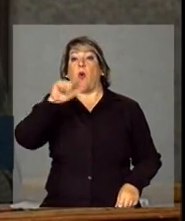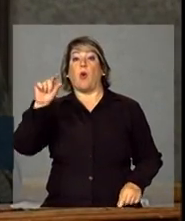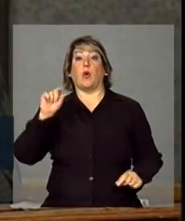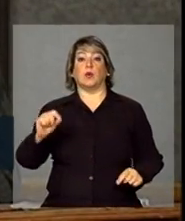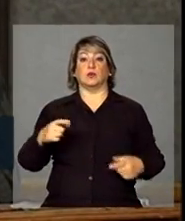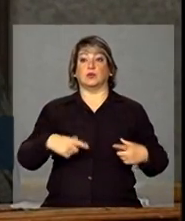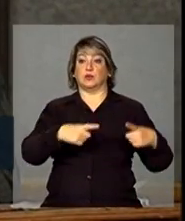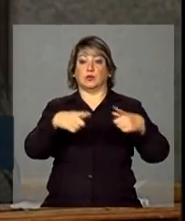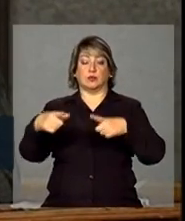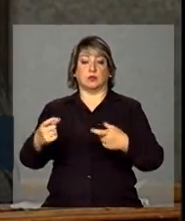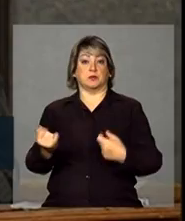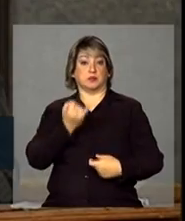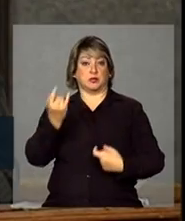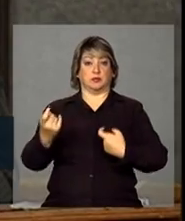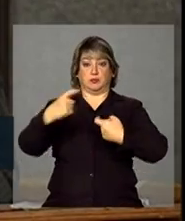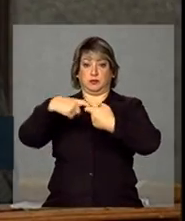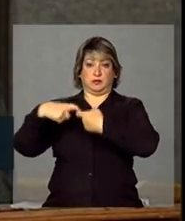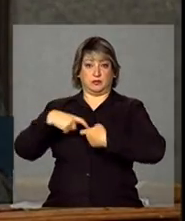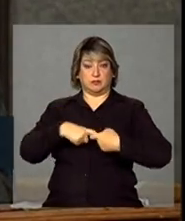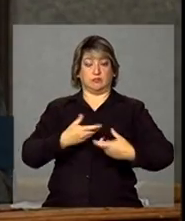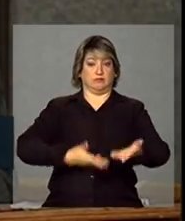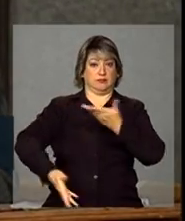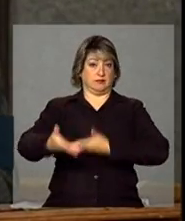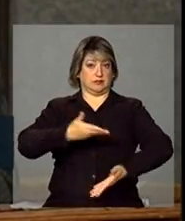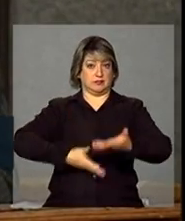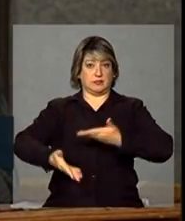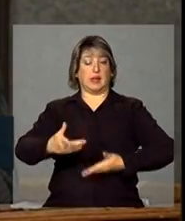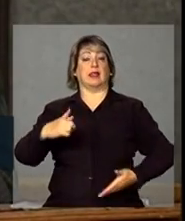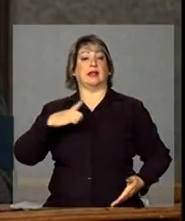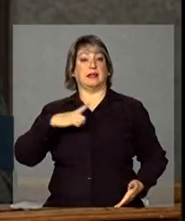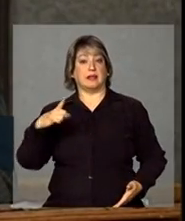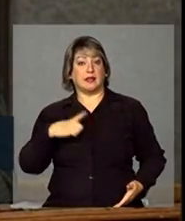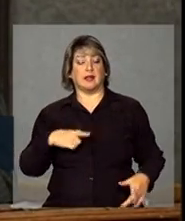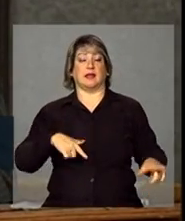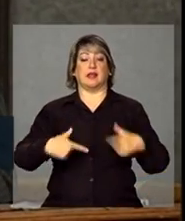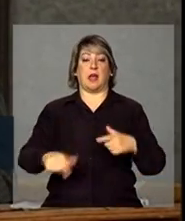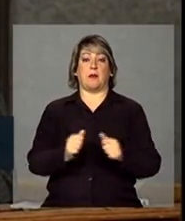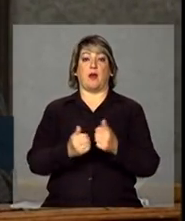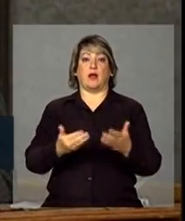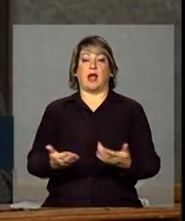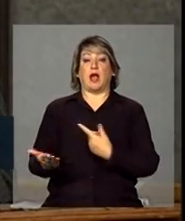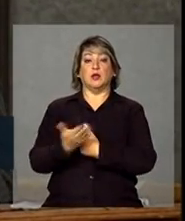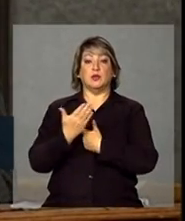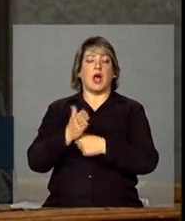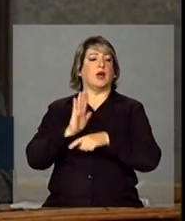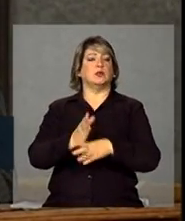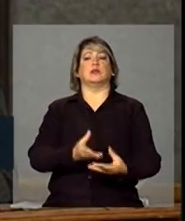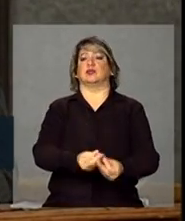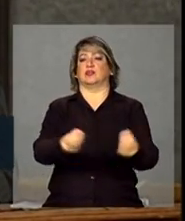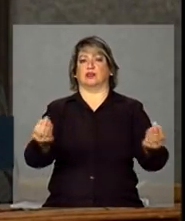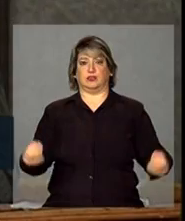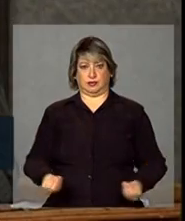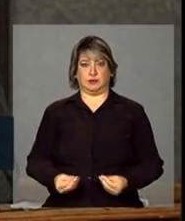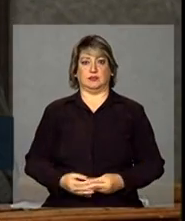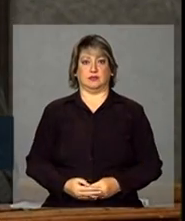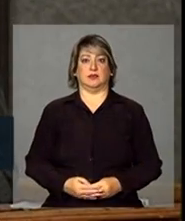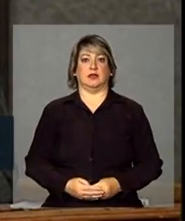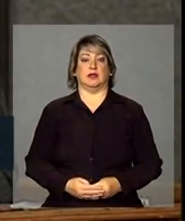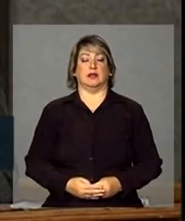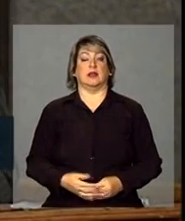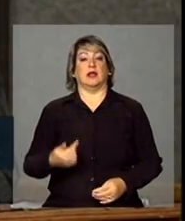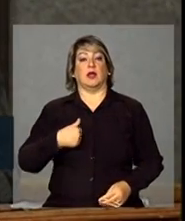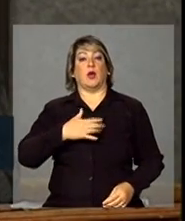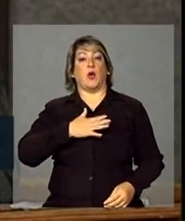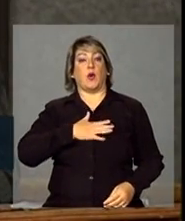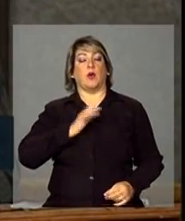importantes, outras parcerias, outras articulações têm trabalhado nesse sentido, só nos ajuda e ajuda muito. Eu gostaria